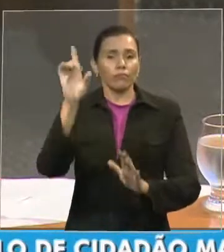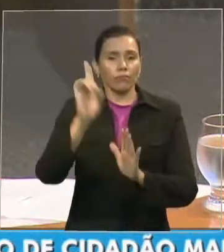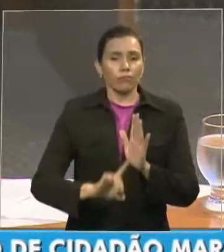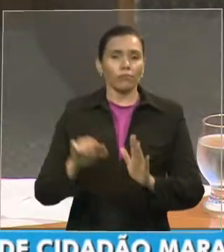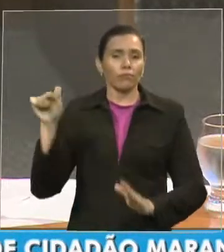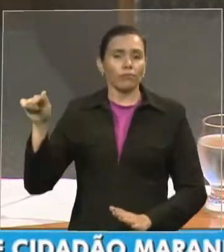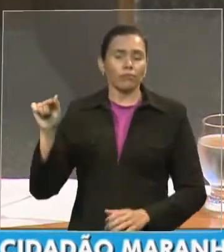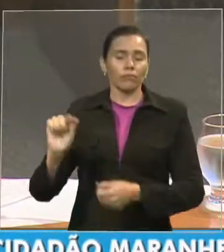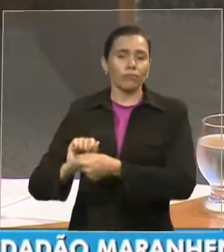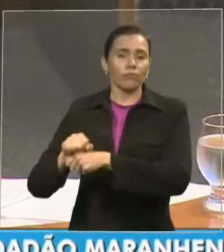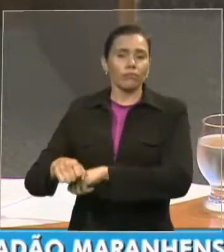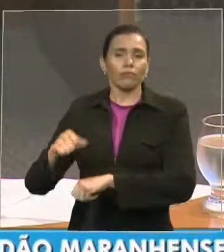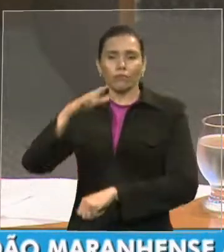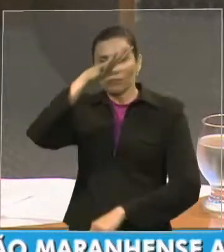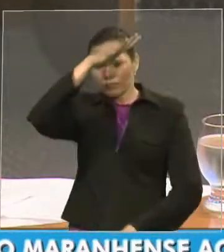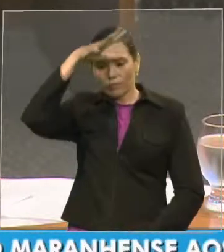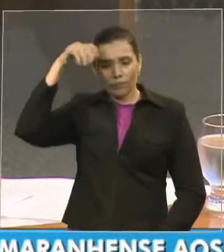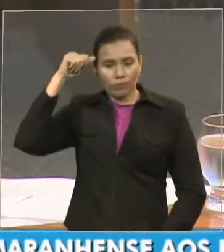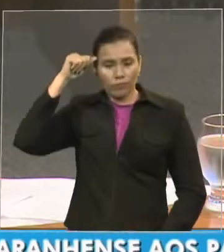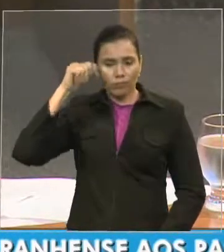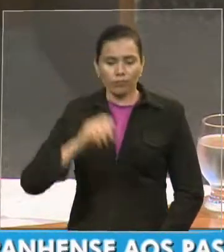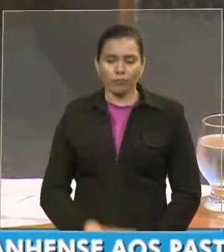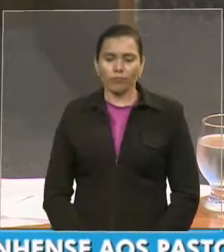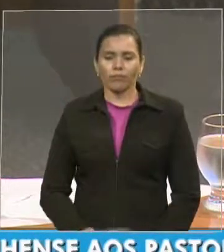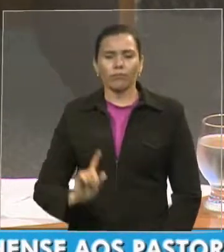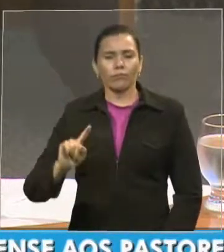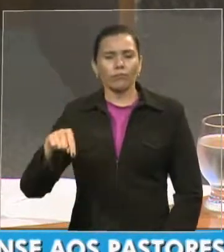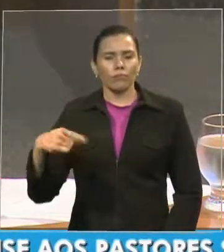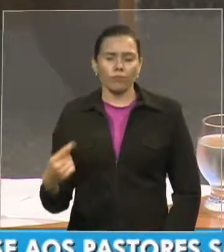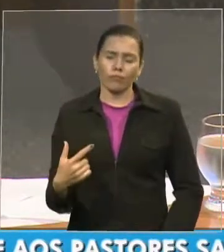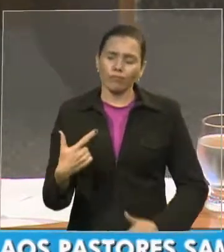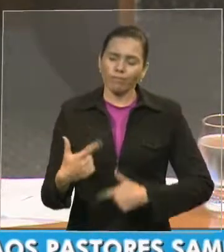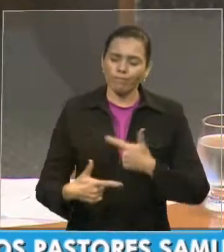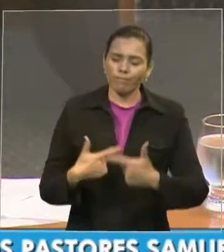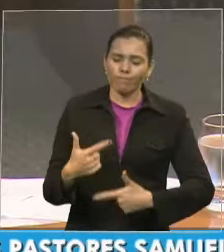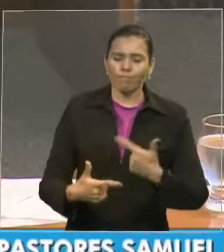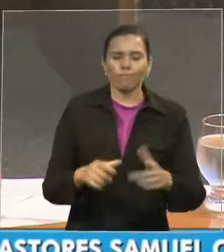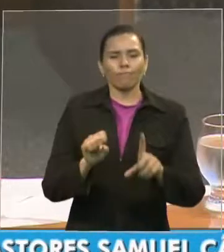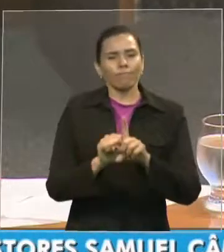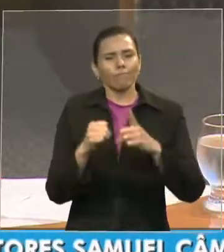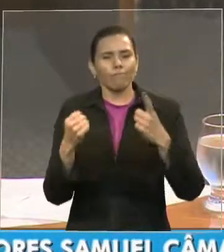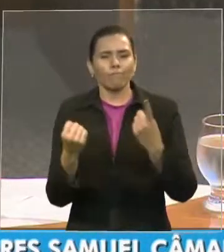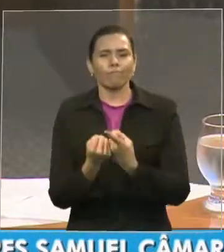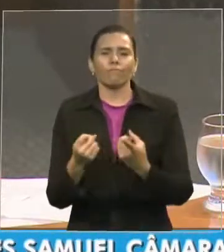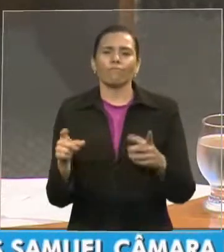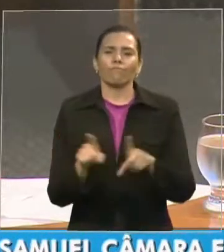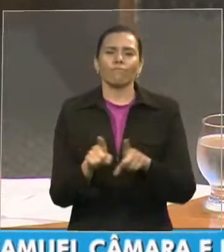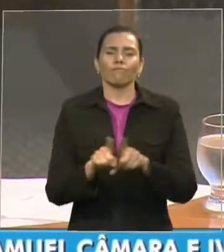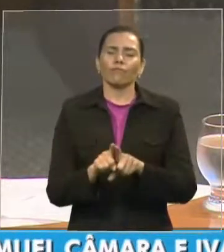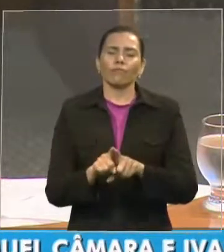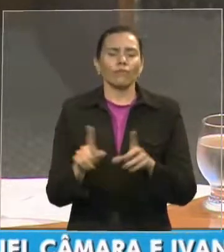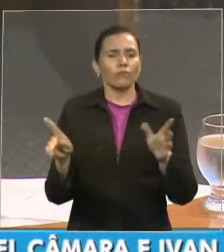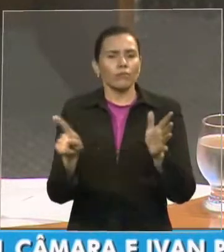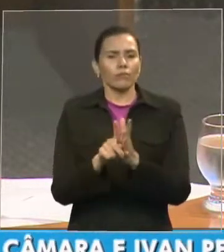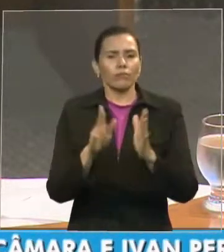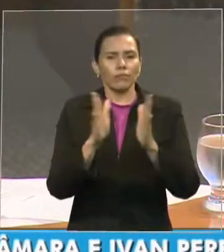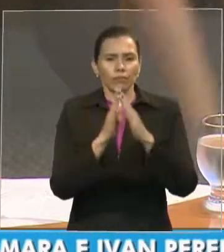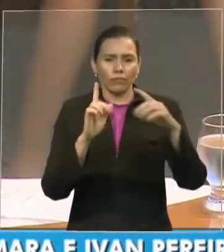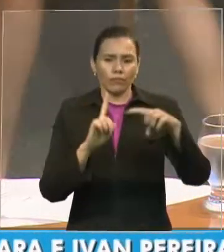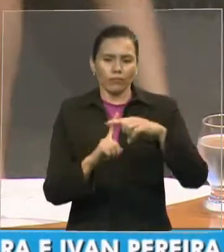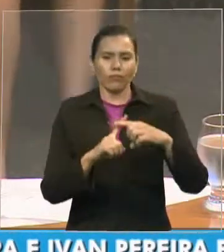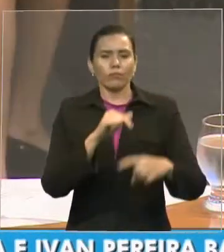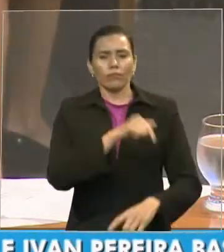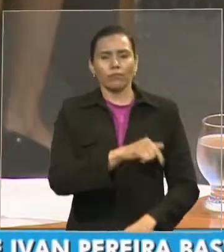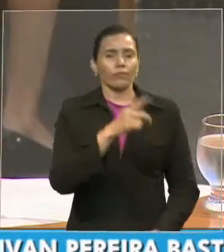Depois de realizar uma extensa folha de trabalhos sociais e ministeriais, nos estados de São